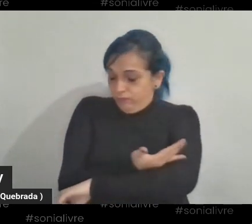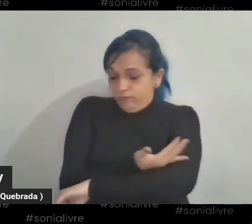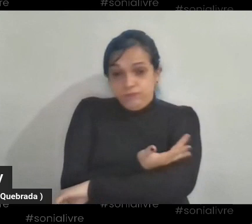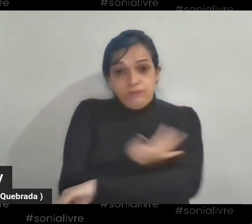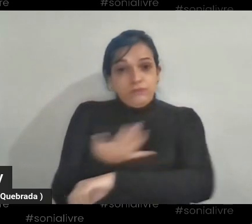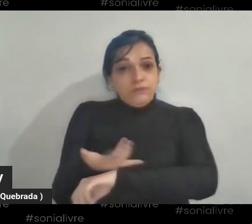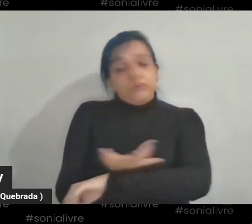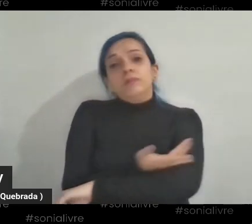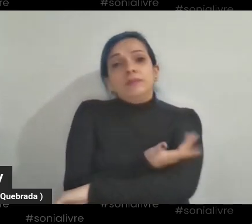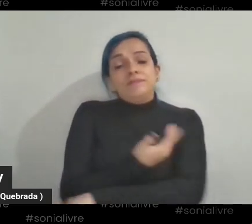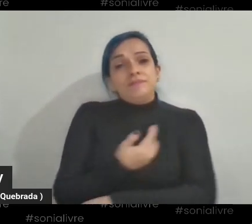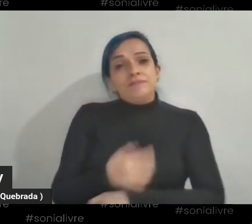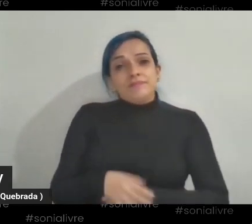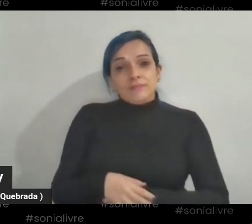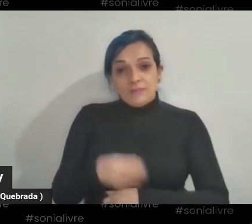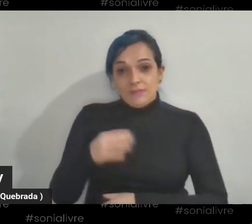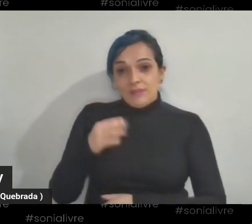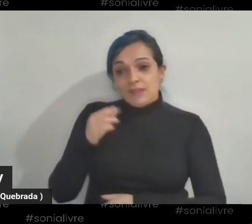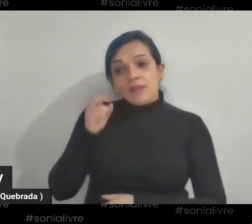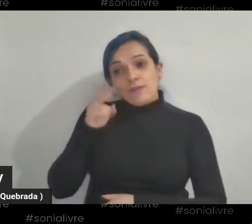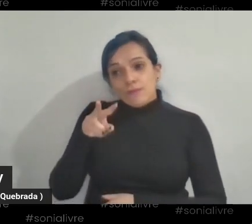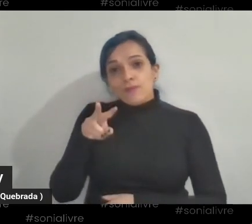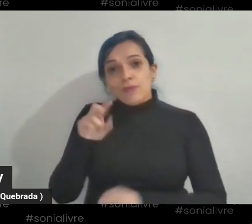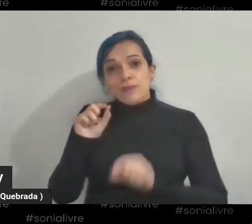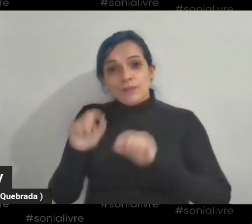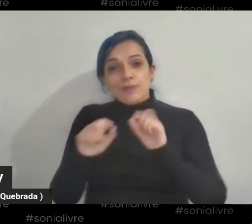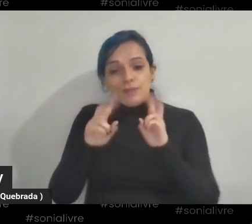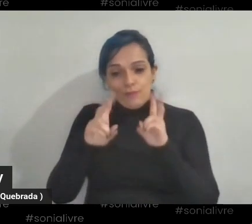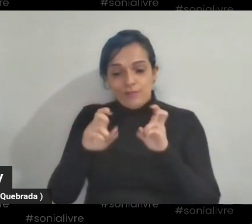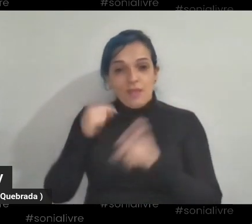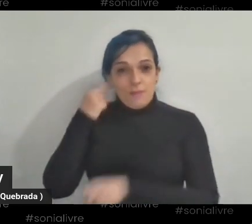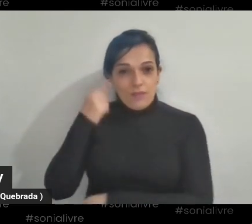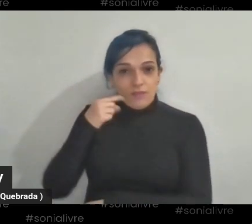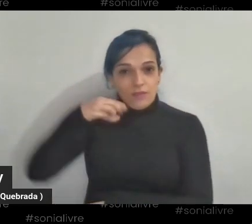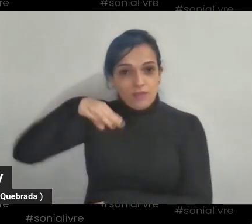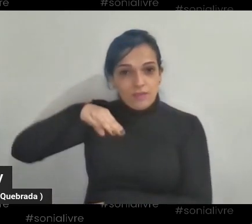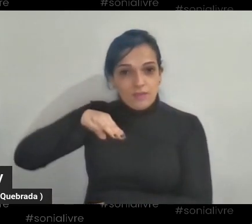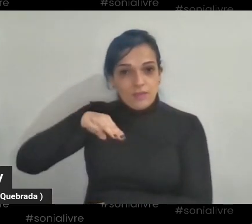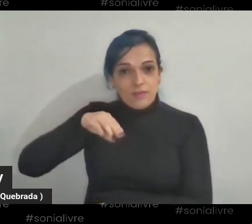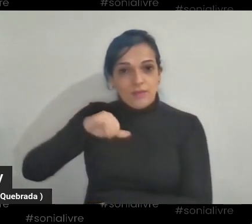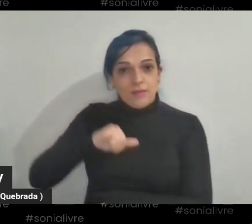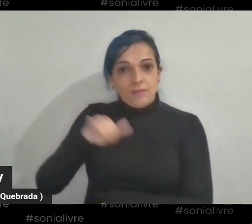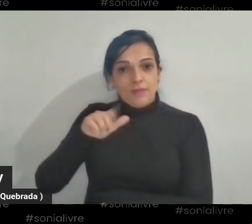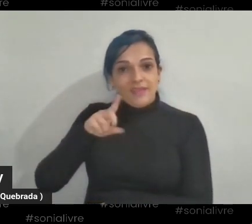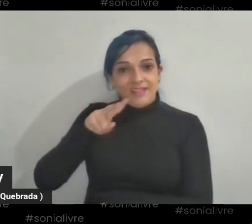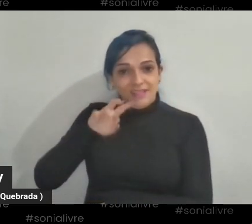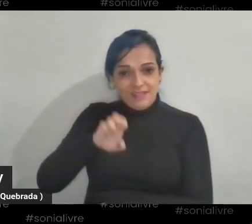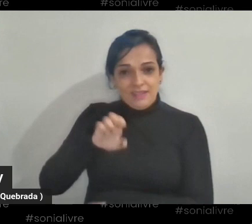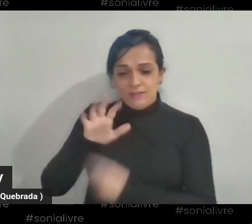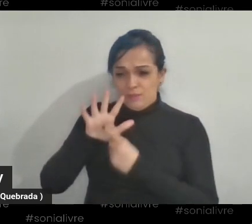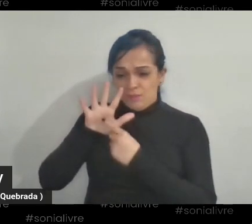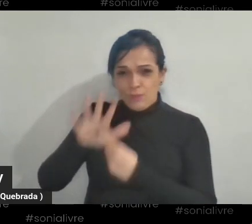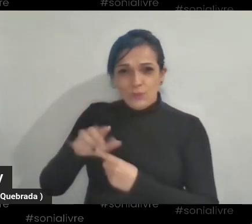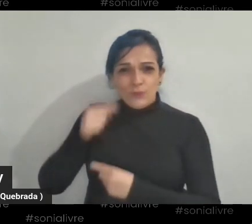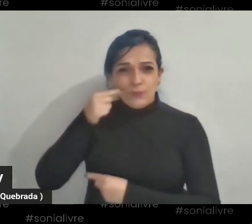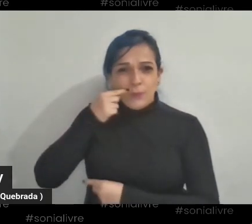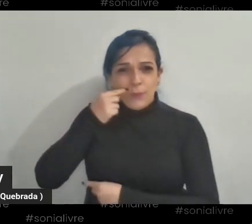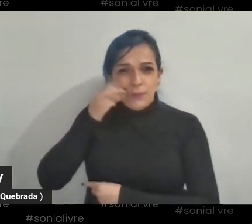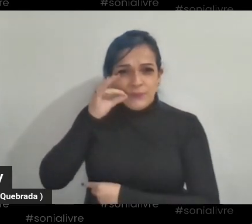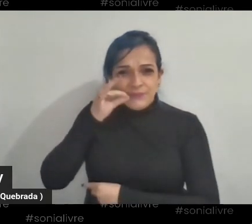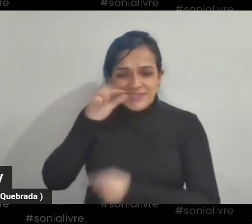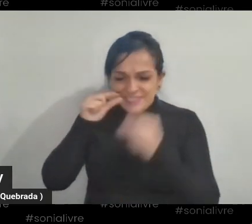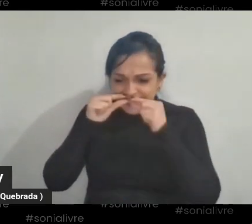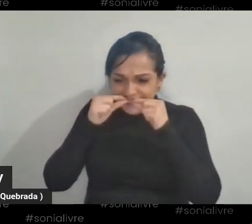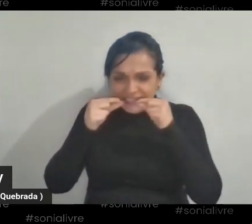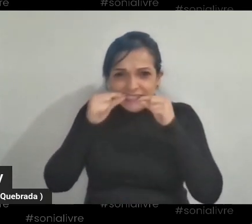Vendo o que a Milene colocou sobre a arcada dentária da Sônia, tipo assim, gente, dá um embrulho no estômago, sabe? Dá